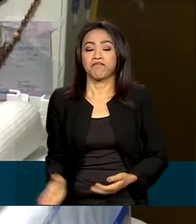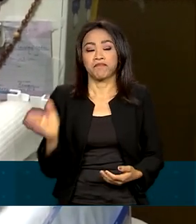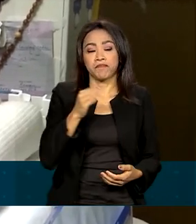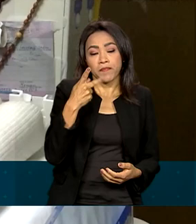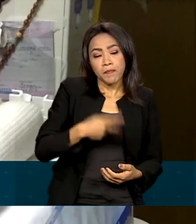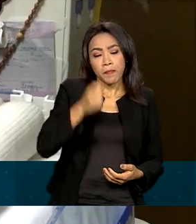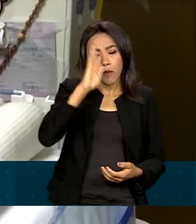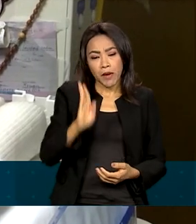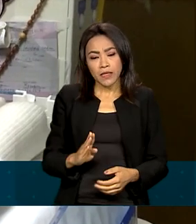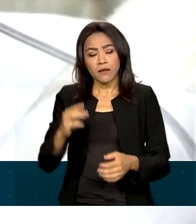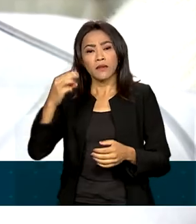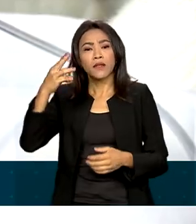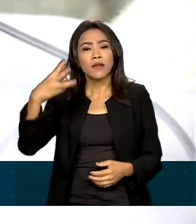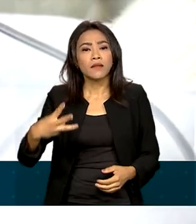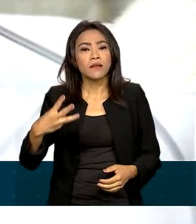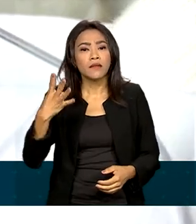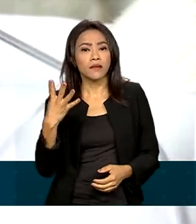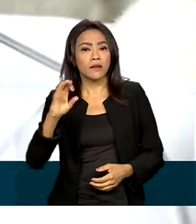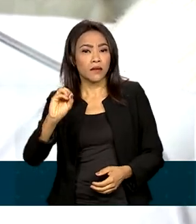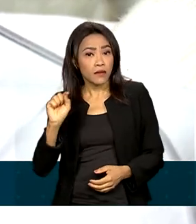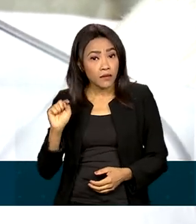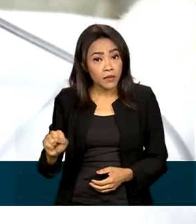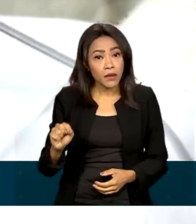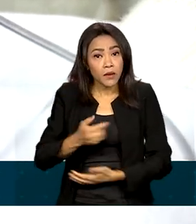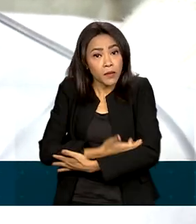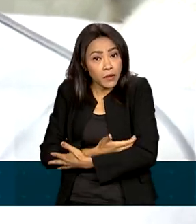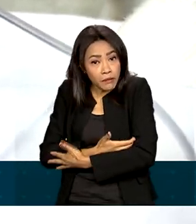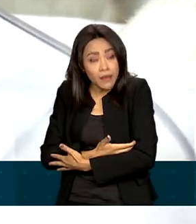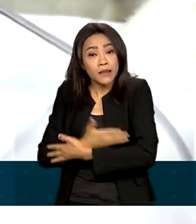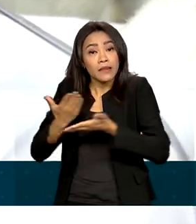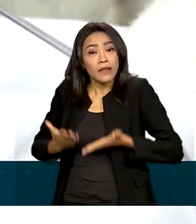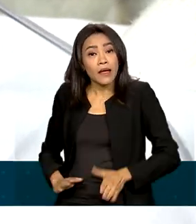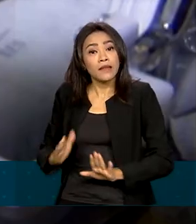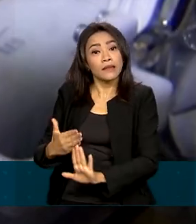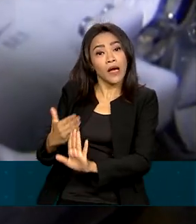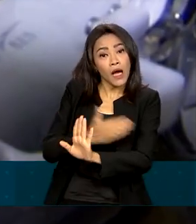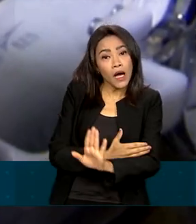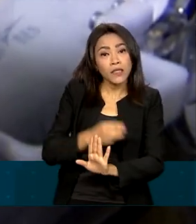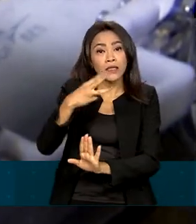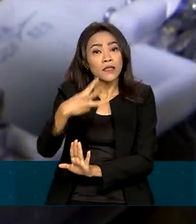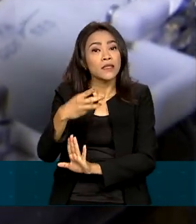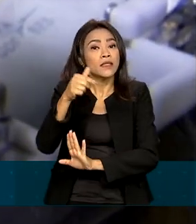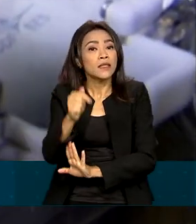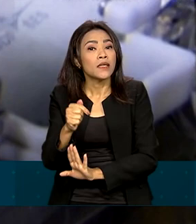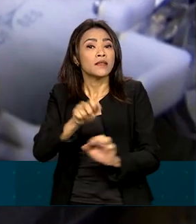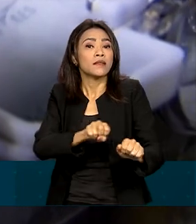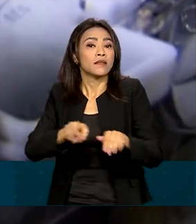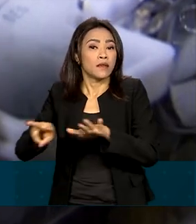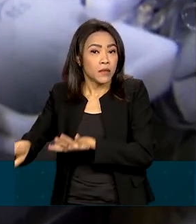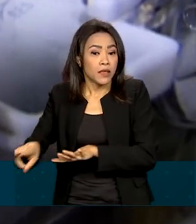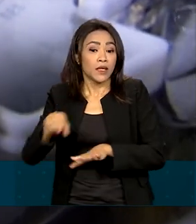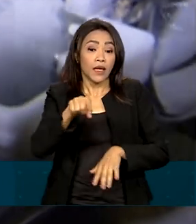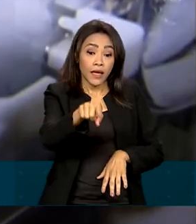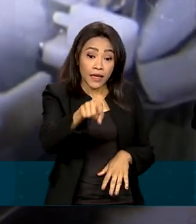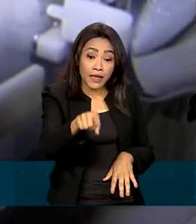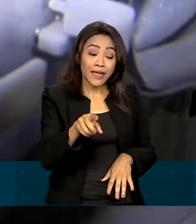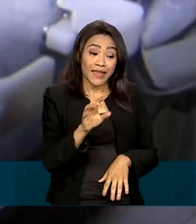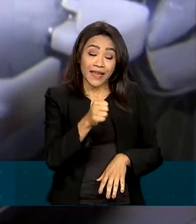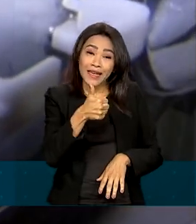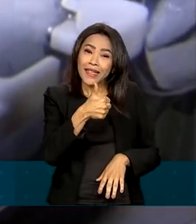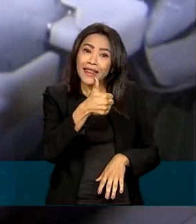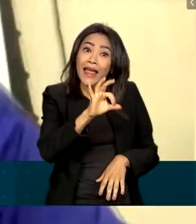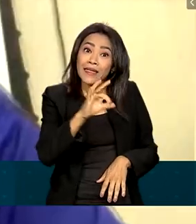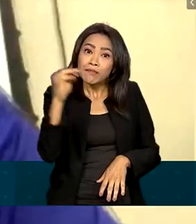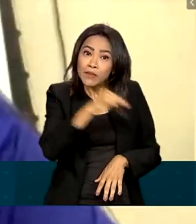340 mil bebês nascem antes do tempo previsto. É como se seis prematuros nascessem a cada 10